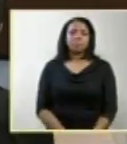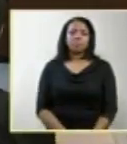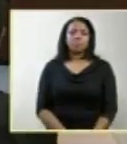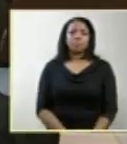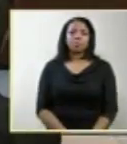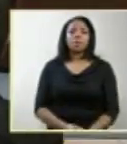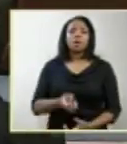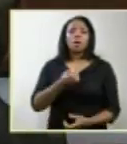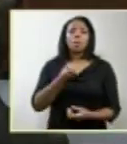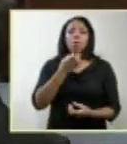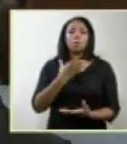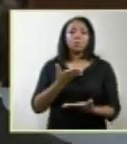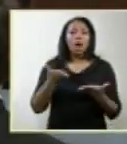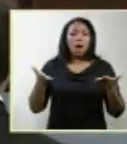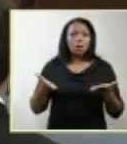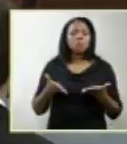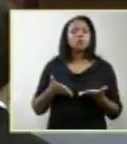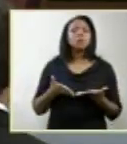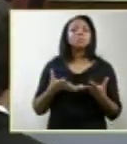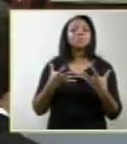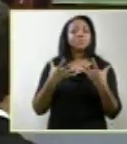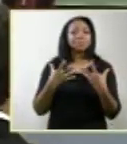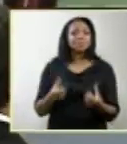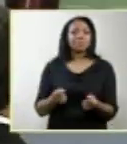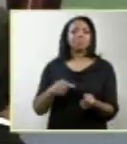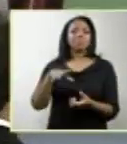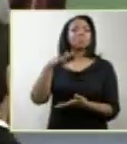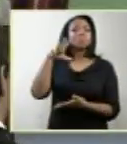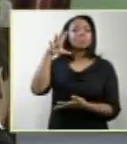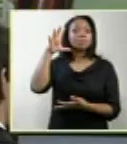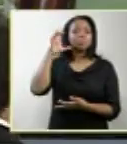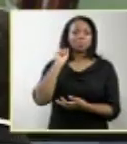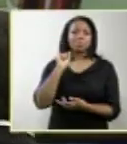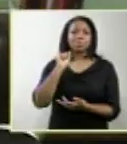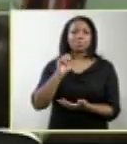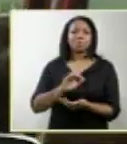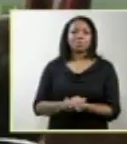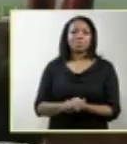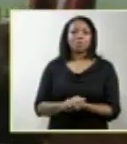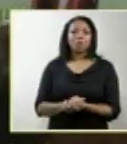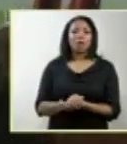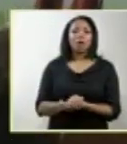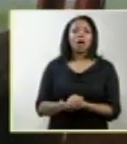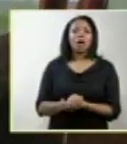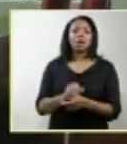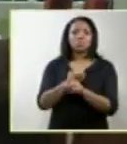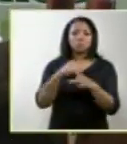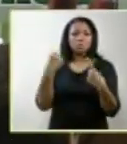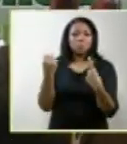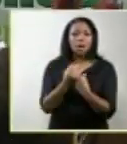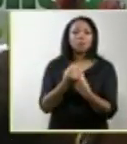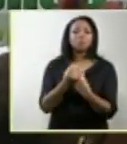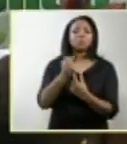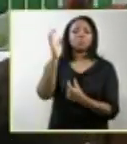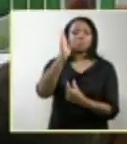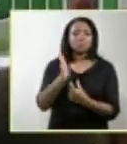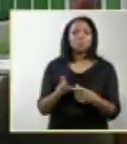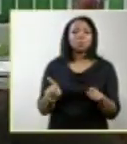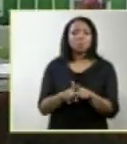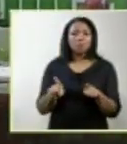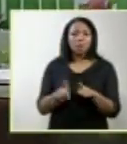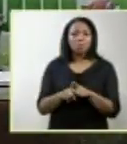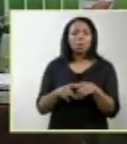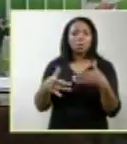Vamos ouvir agora a Sociedade Brasileira de Medicina